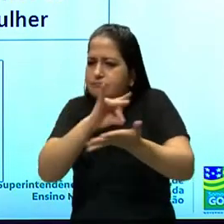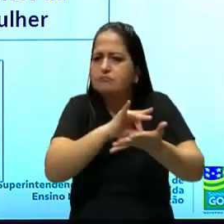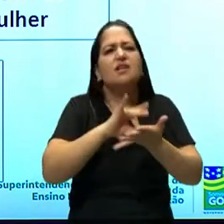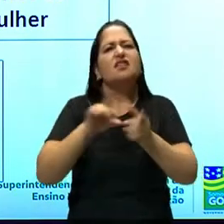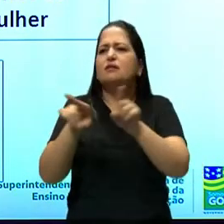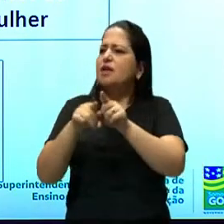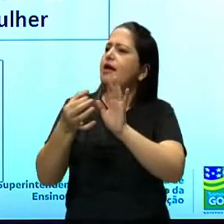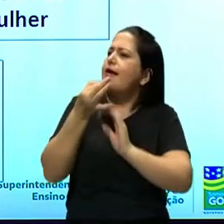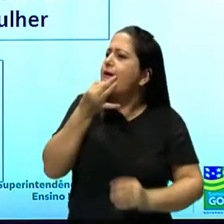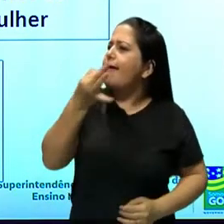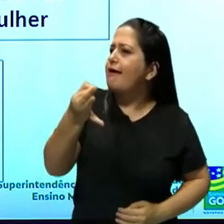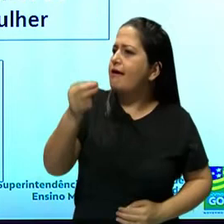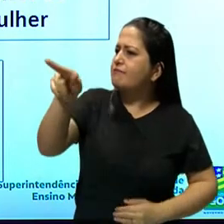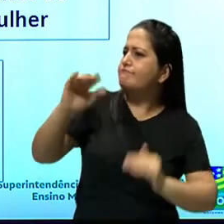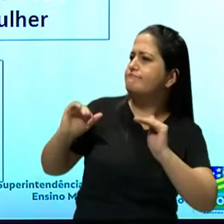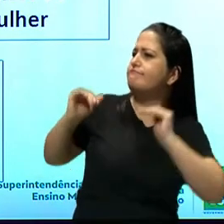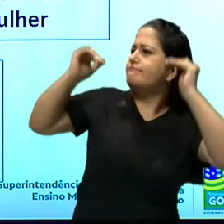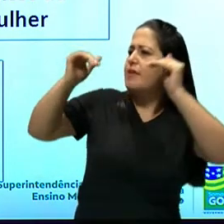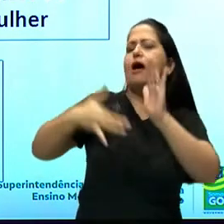burgueses,